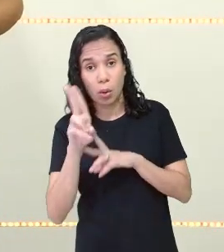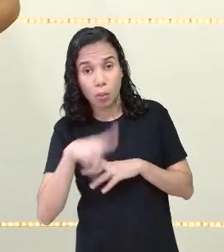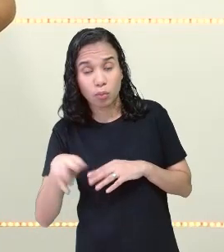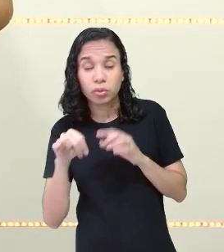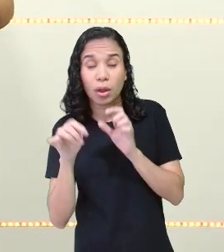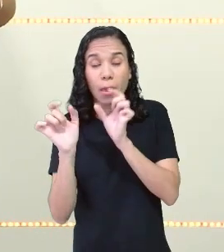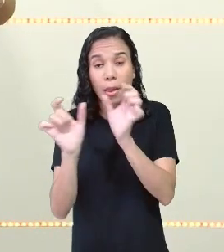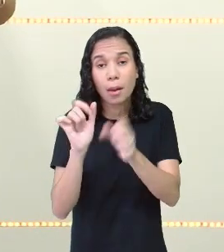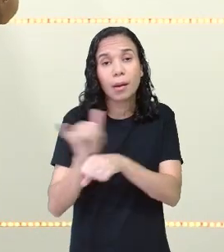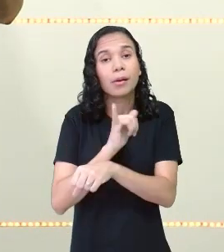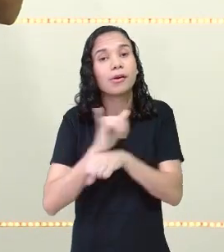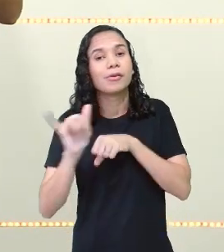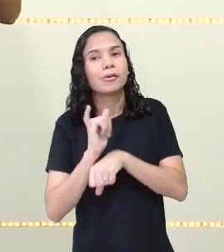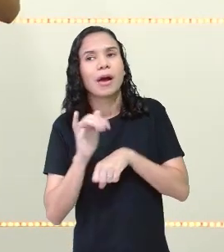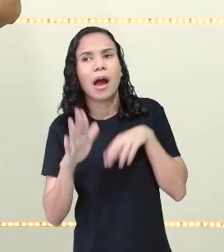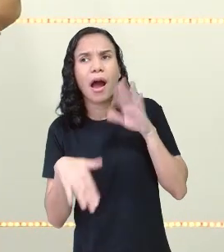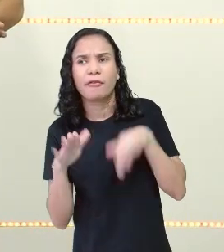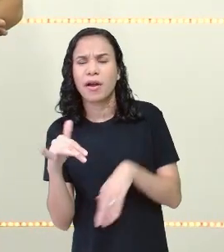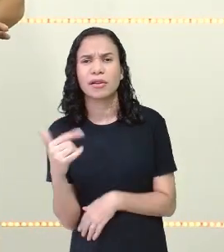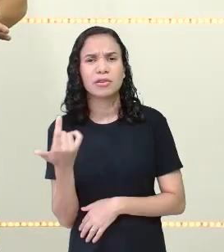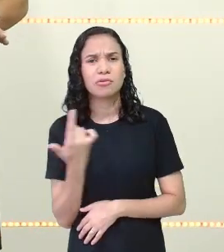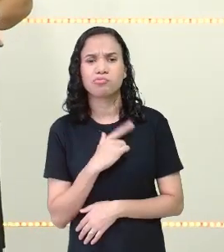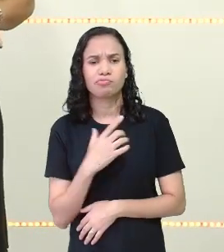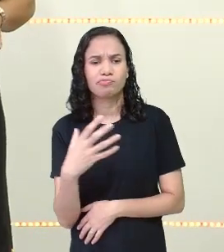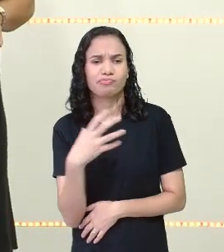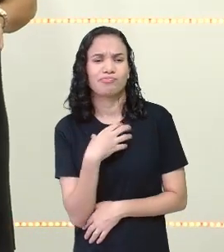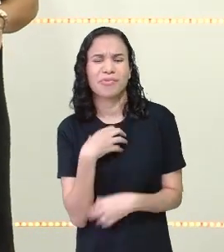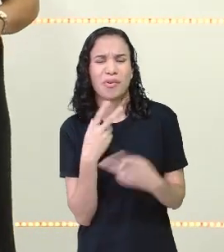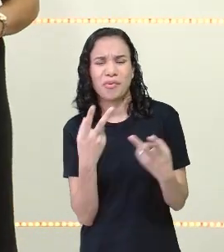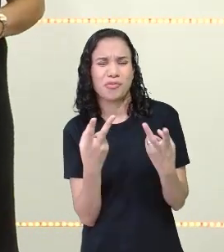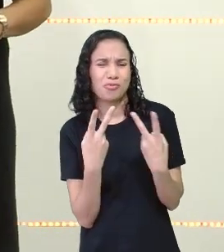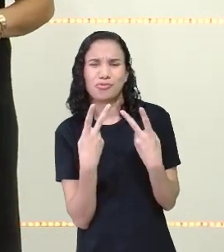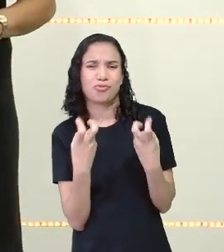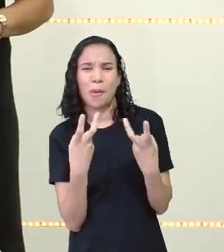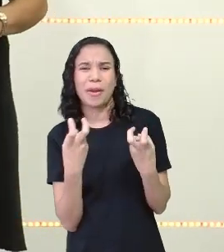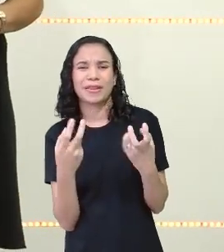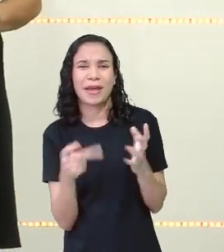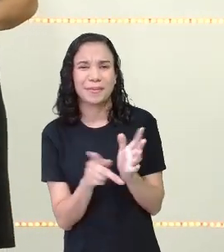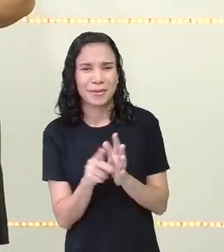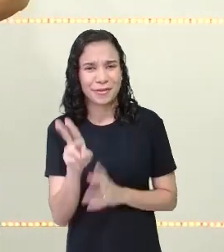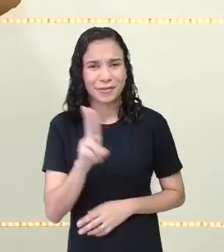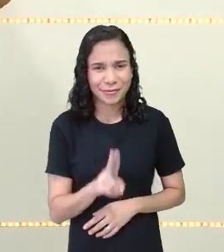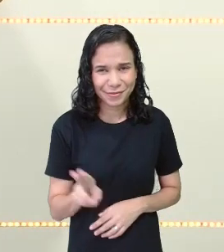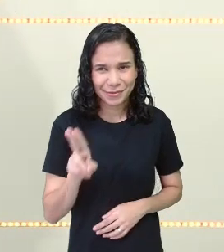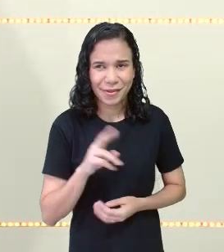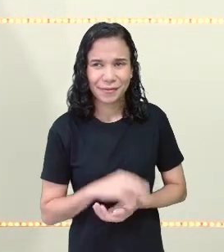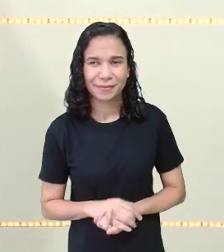estrangeirismos e muitas vezes nem sentimos que a gente utiliza tanto, tá?